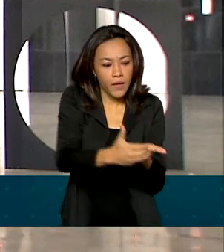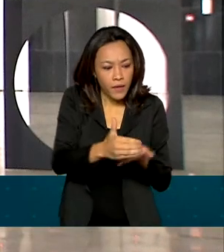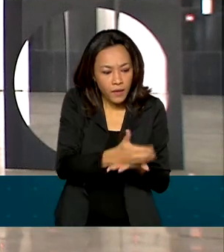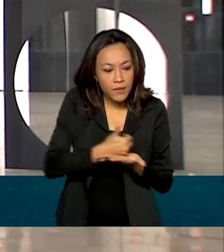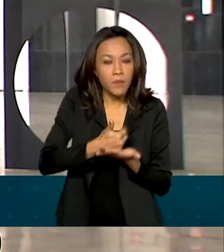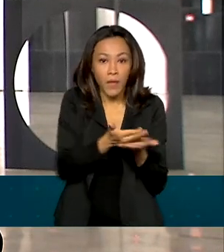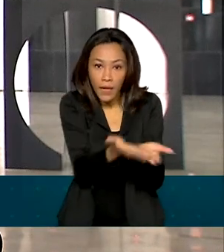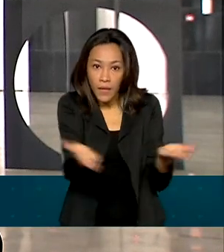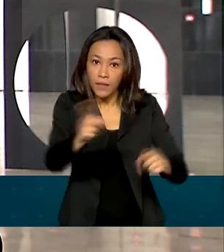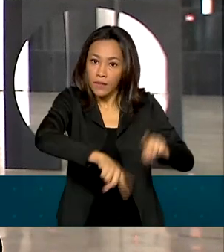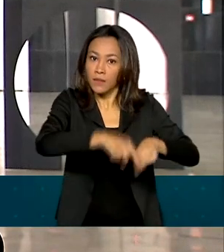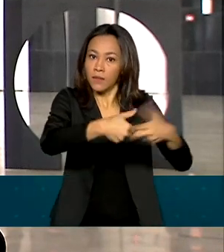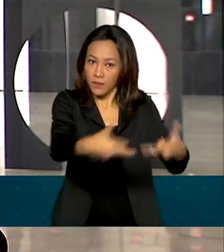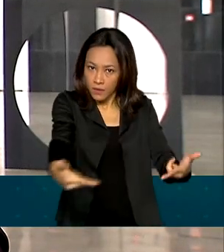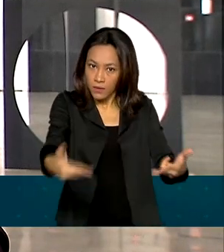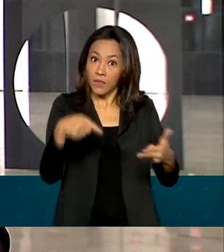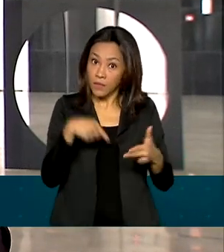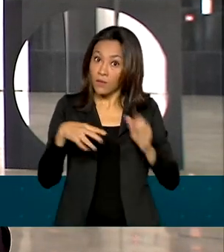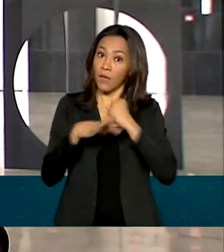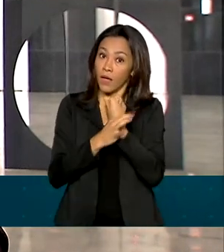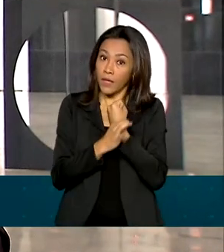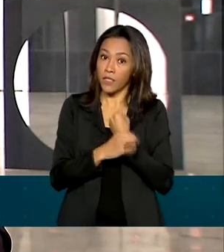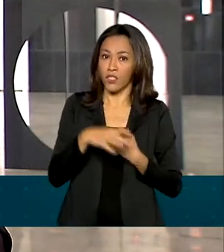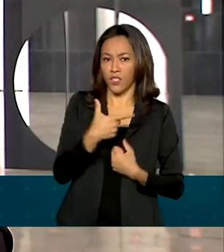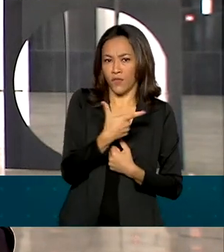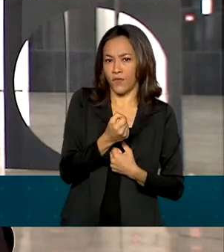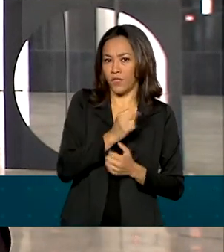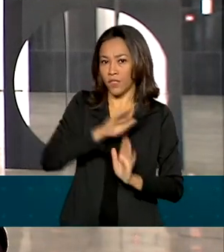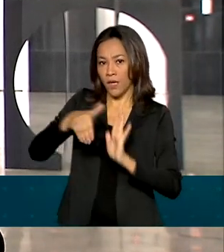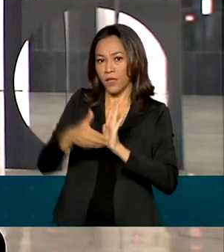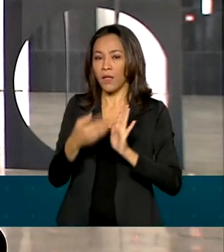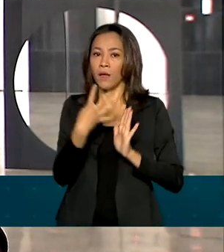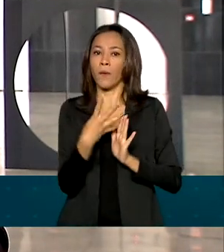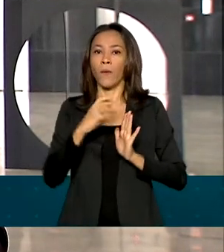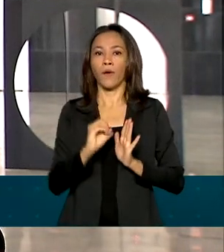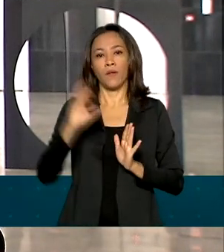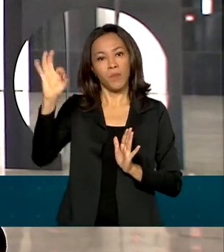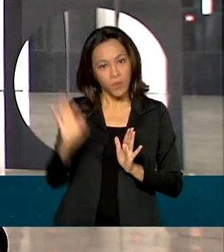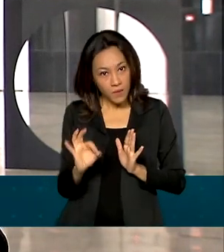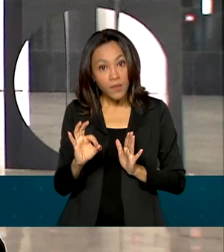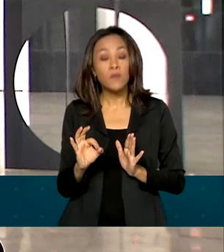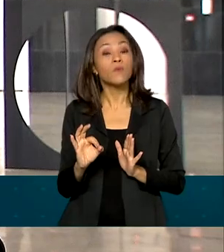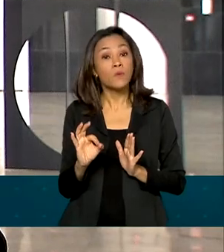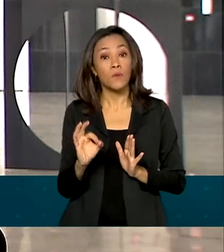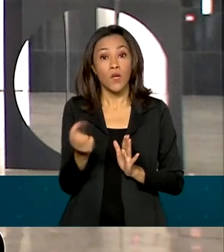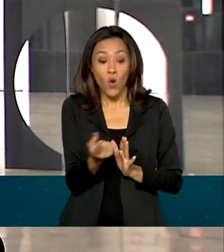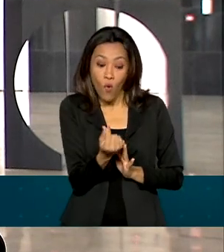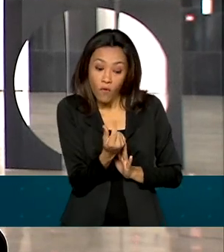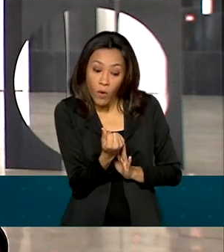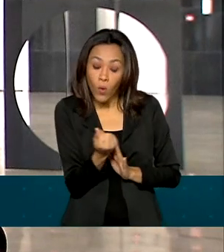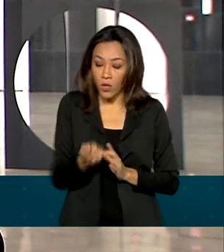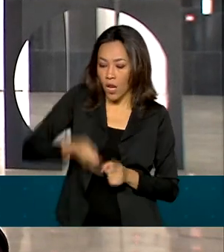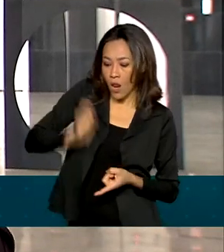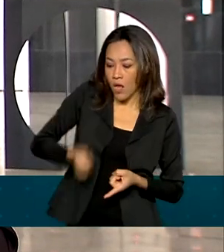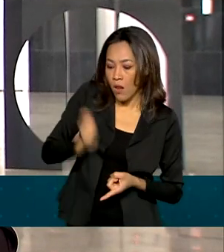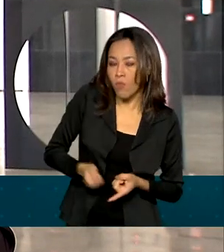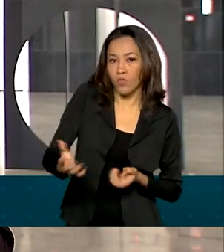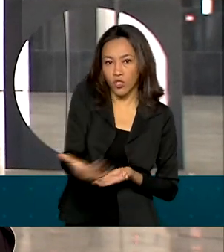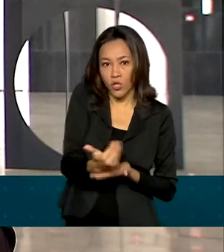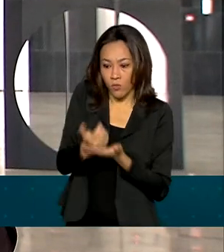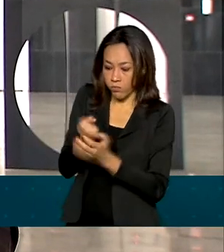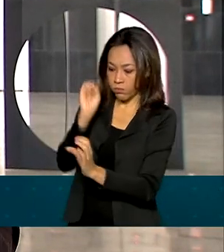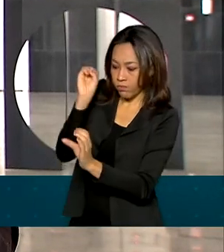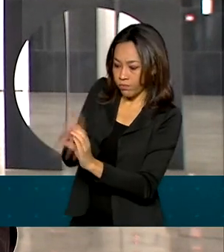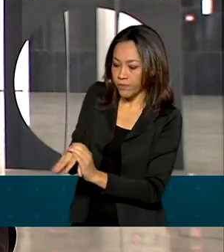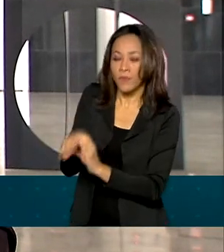entes da federação. Ela garante que 20 a 40% do valor arrecadado com bens apreendidos e leiloados fiquem com